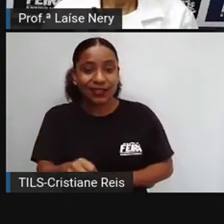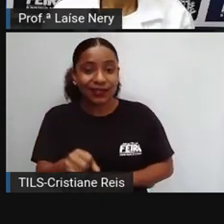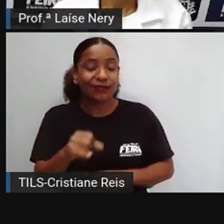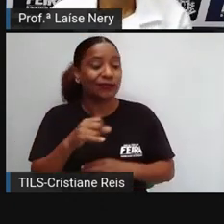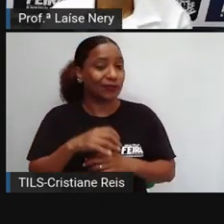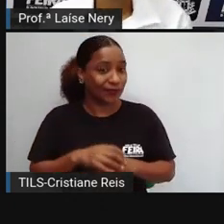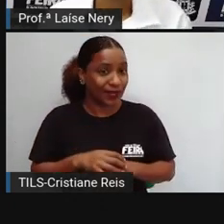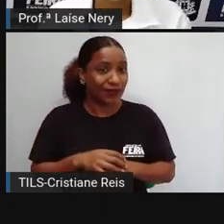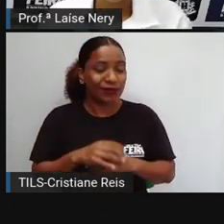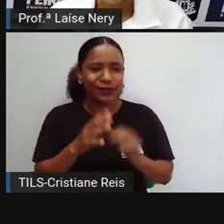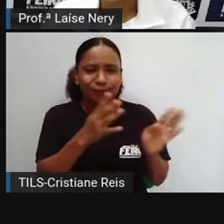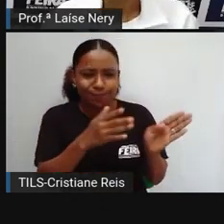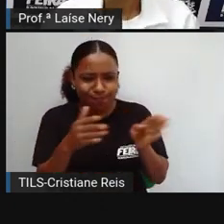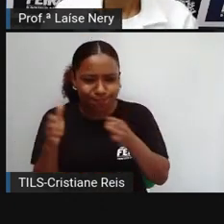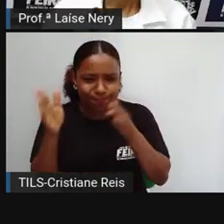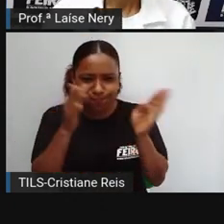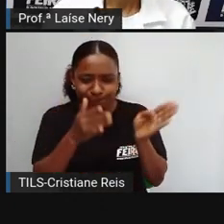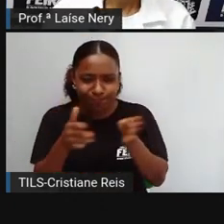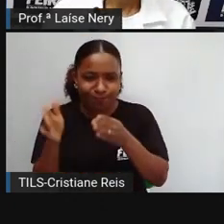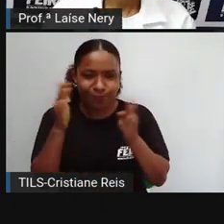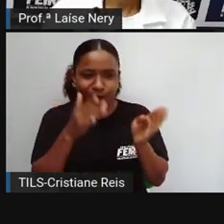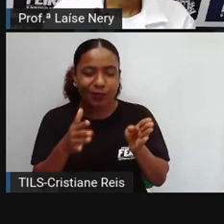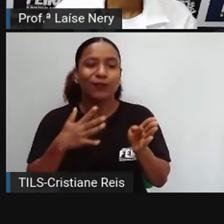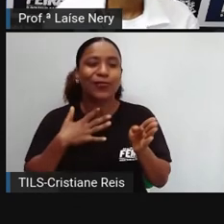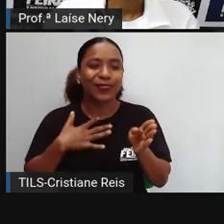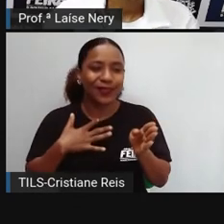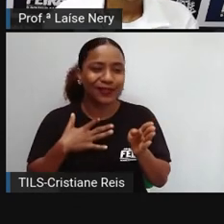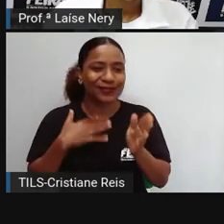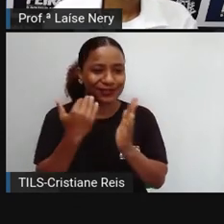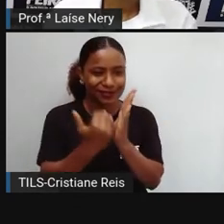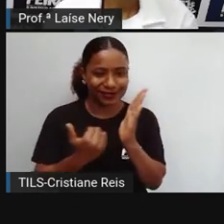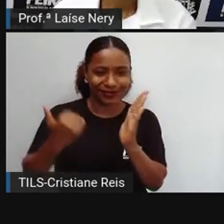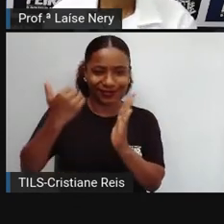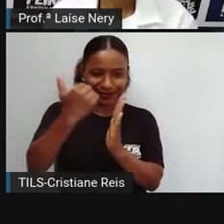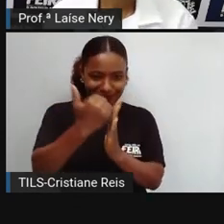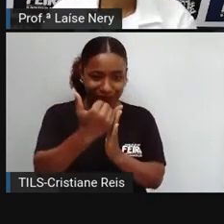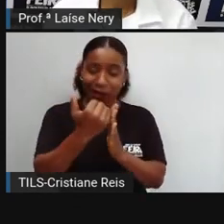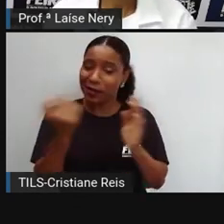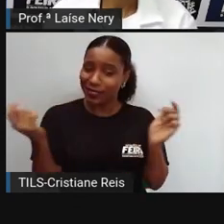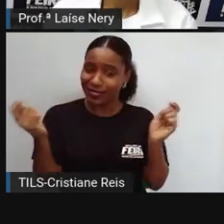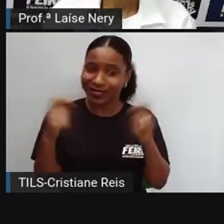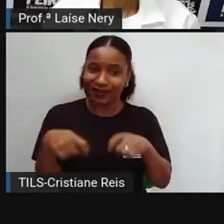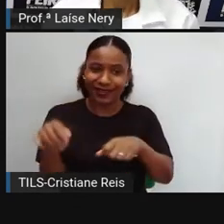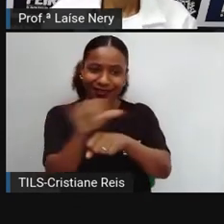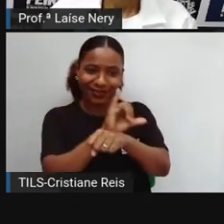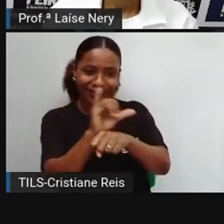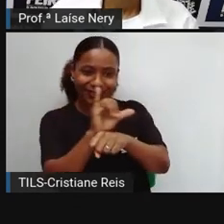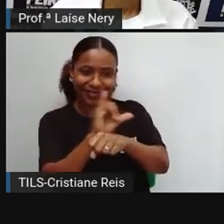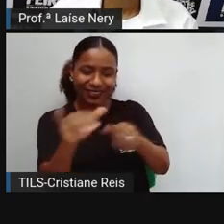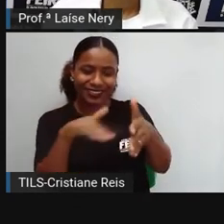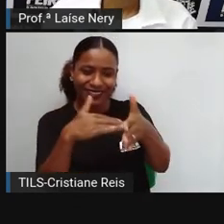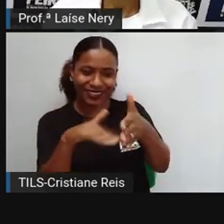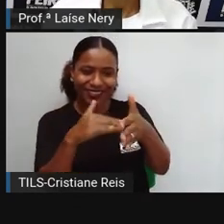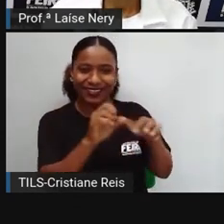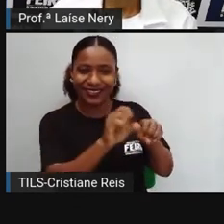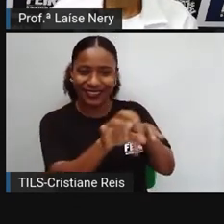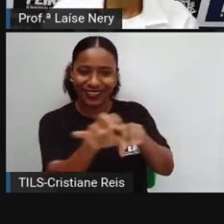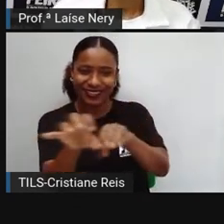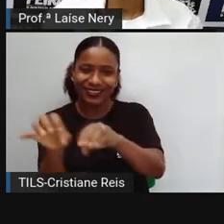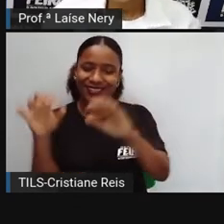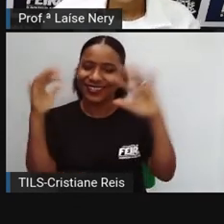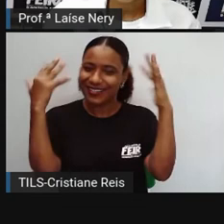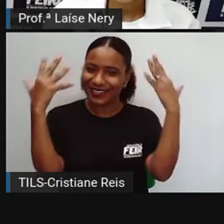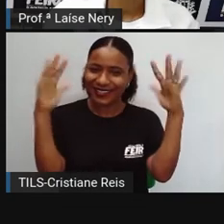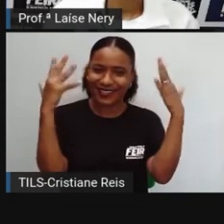e você queira saber mais, é só você procurar no canal da Seduc para você revê-las. Parabéns por ter continuado